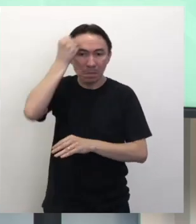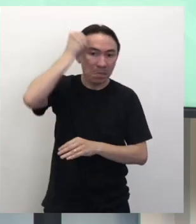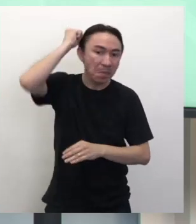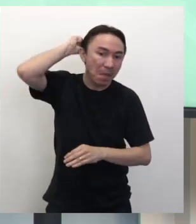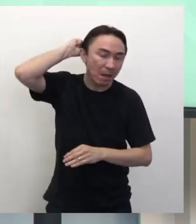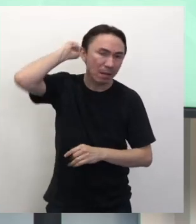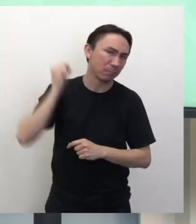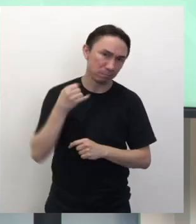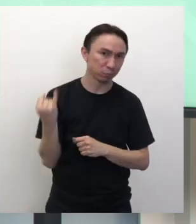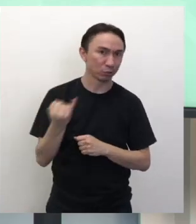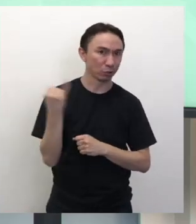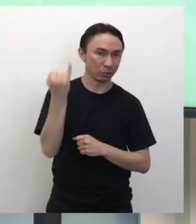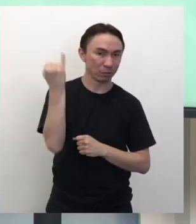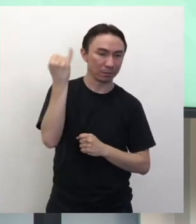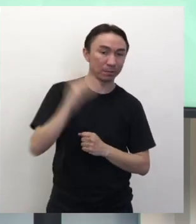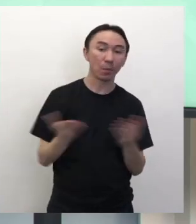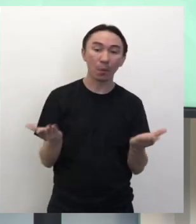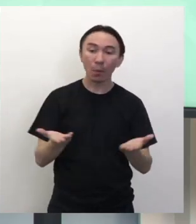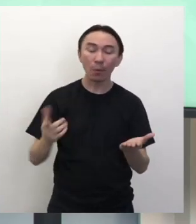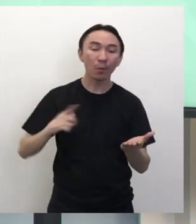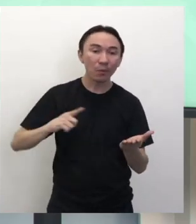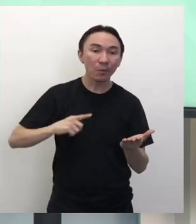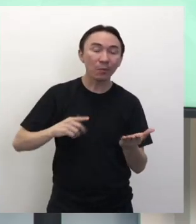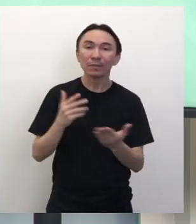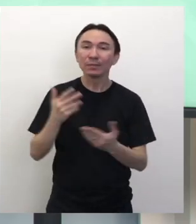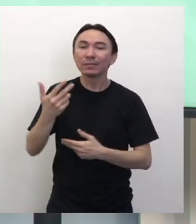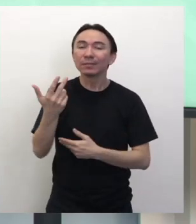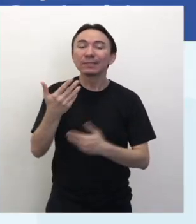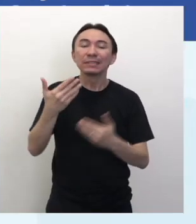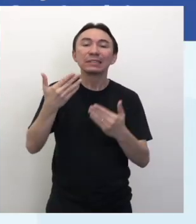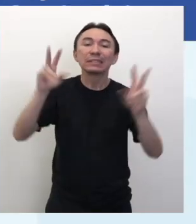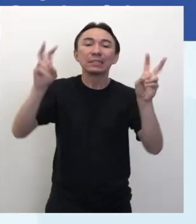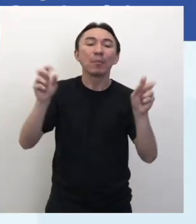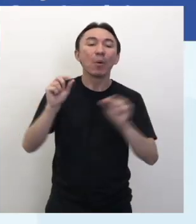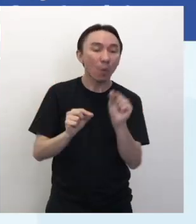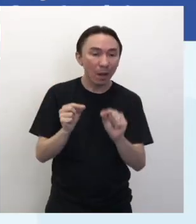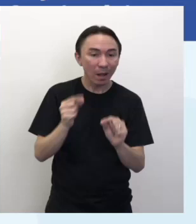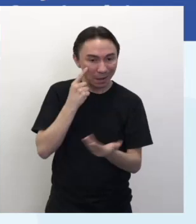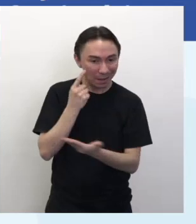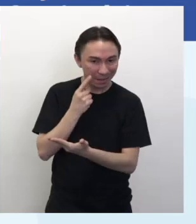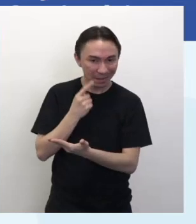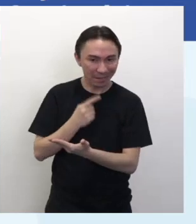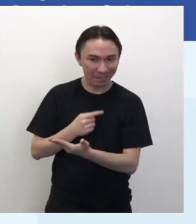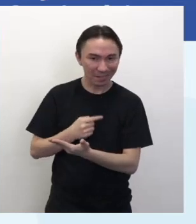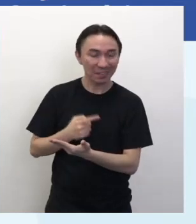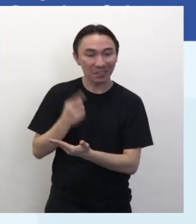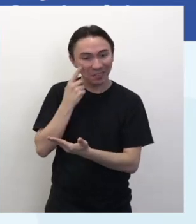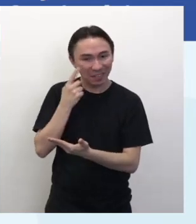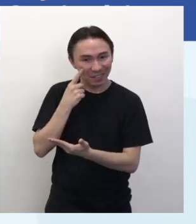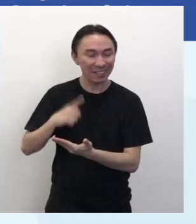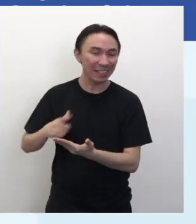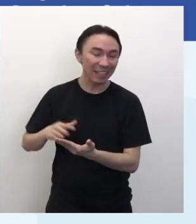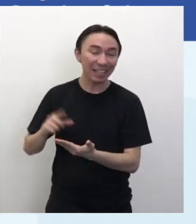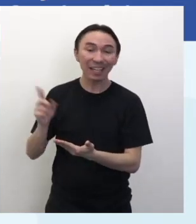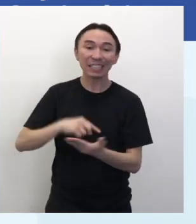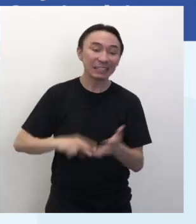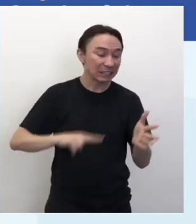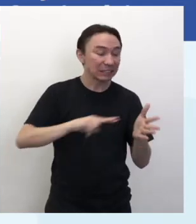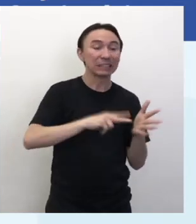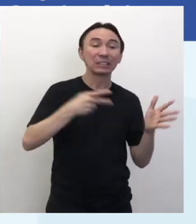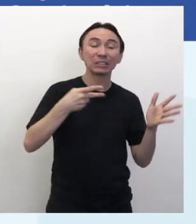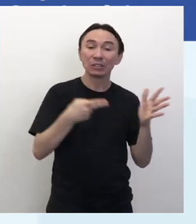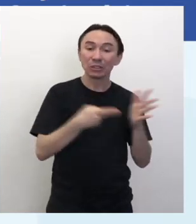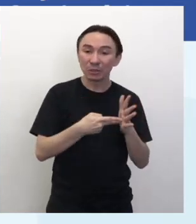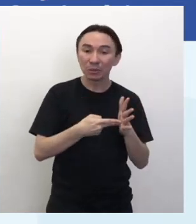E a questão de hoje, o tema de hoje é reconhecer o efeito de sentido decorrente da